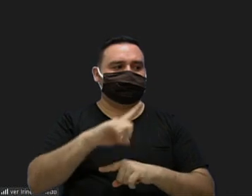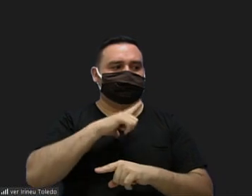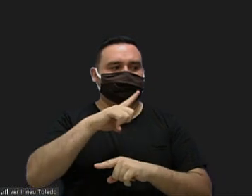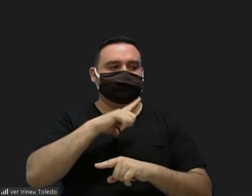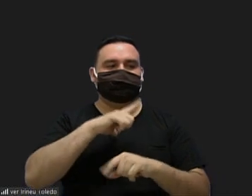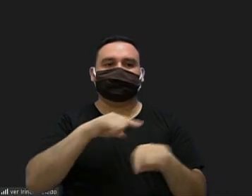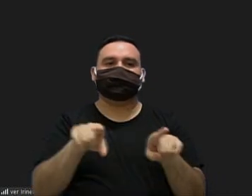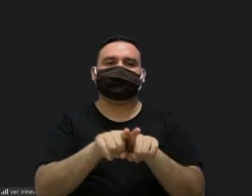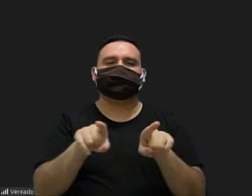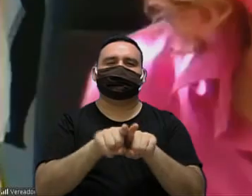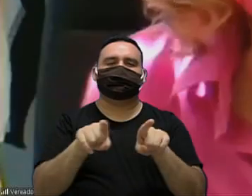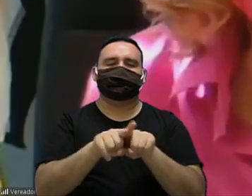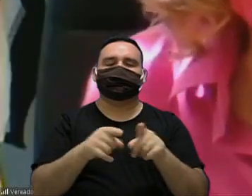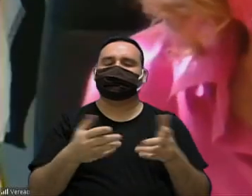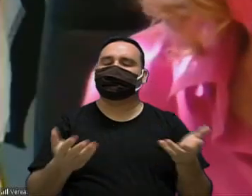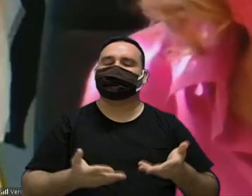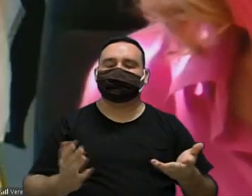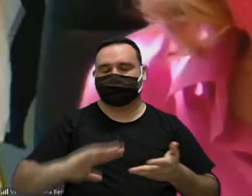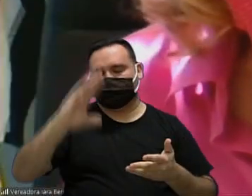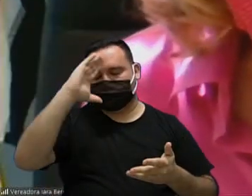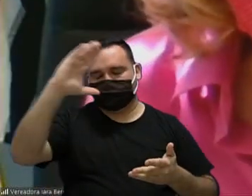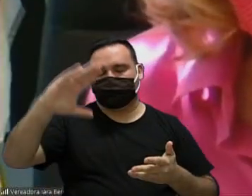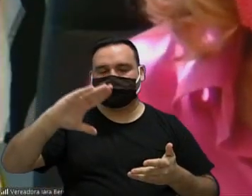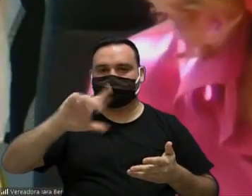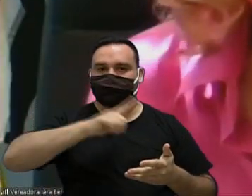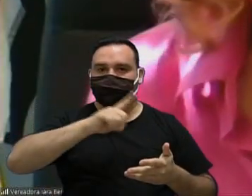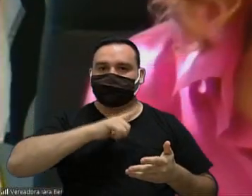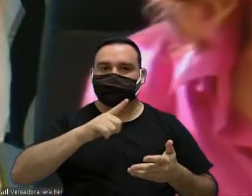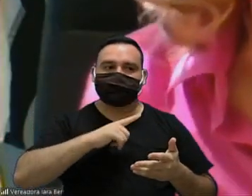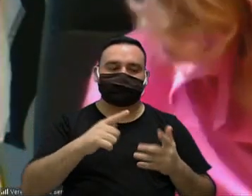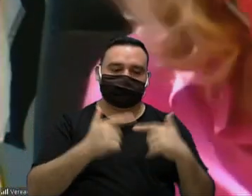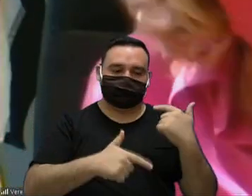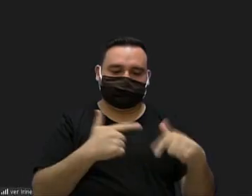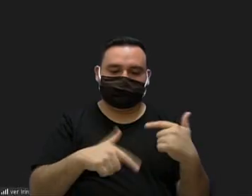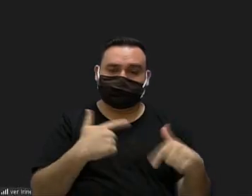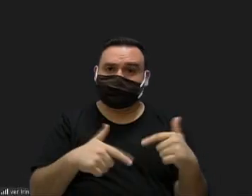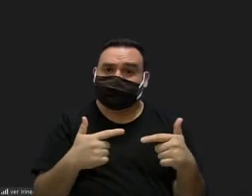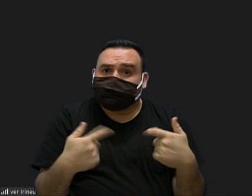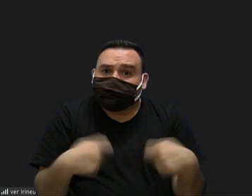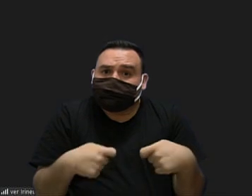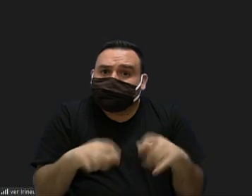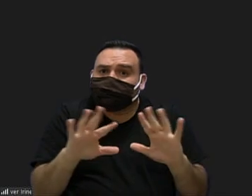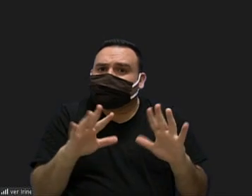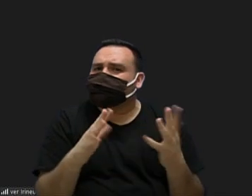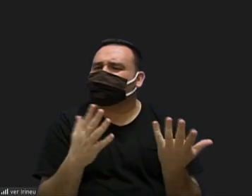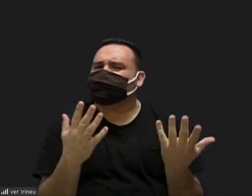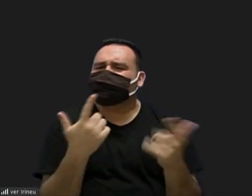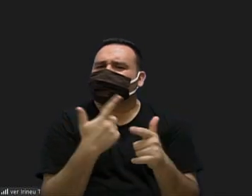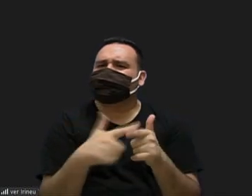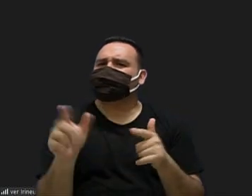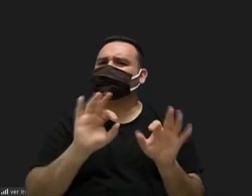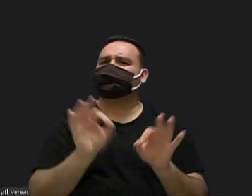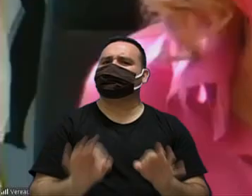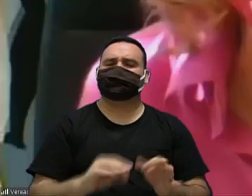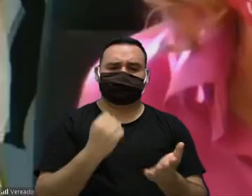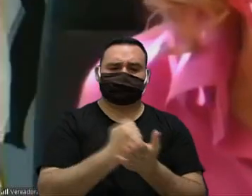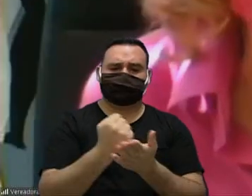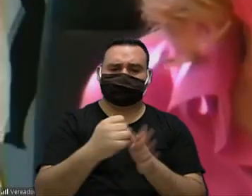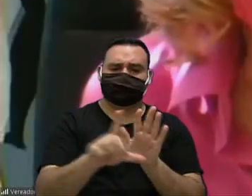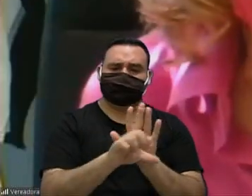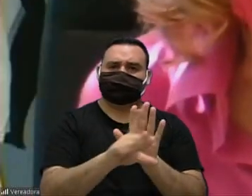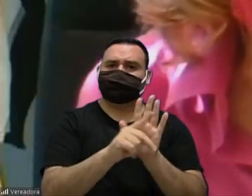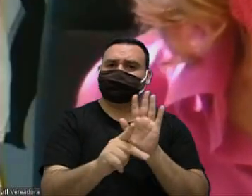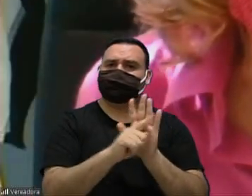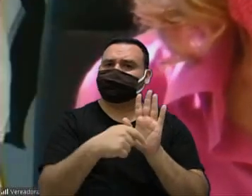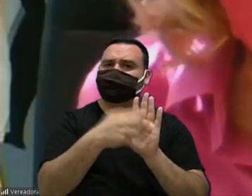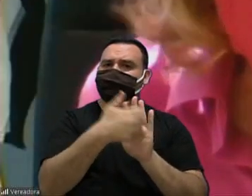nós vamos dar prioridade dela para o emprego sim mas não tem nenhum problema na regulamentação municipal